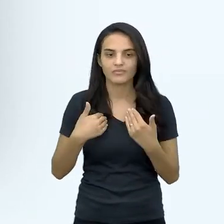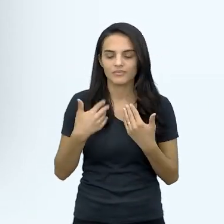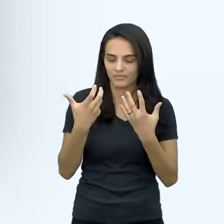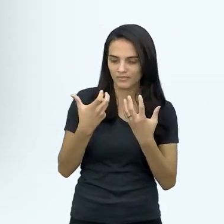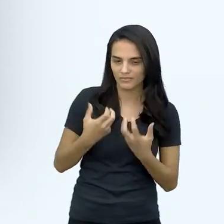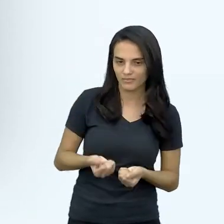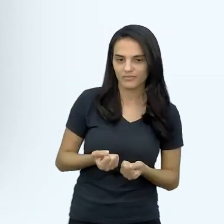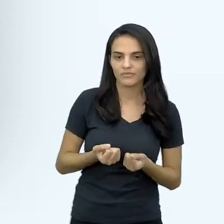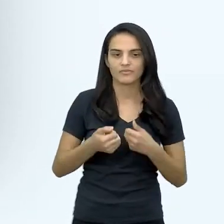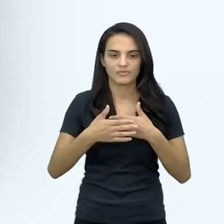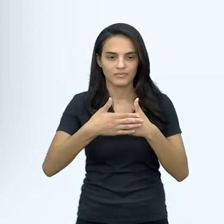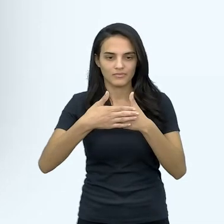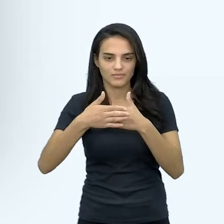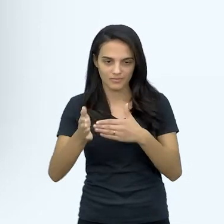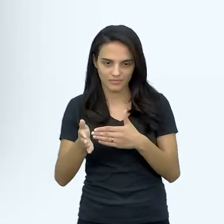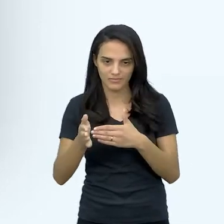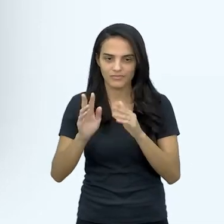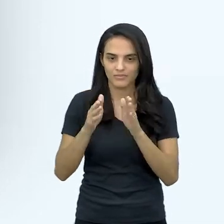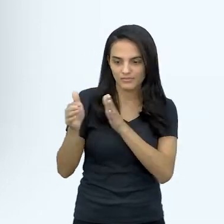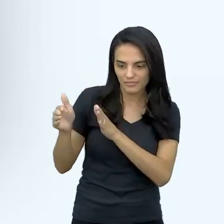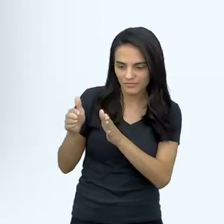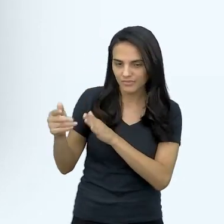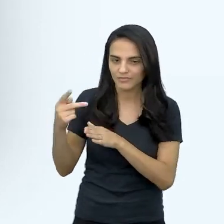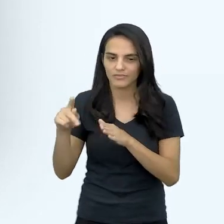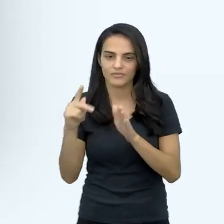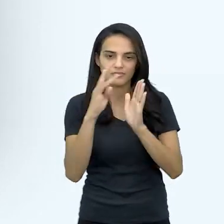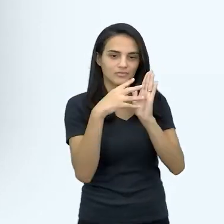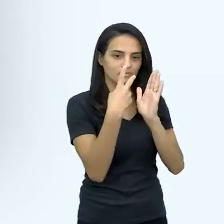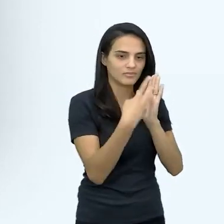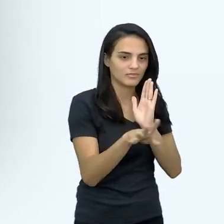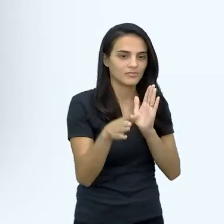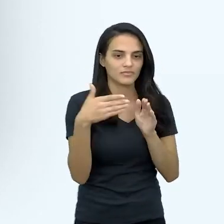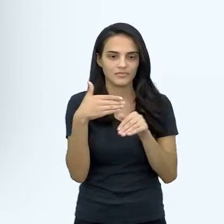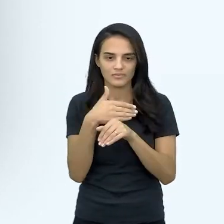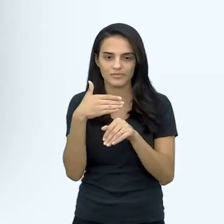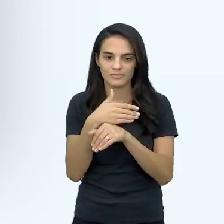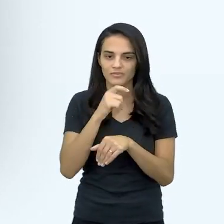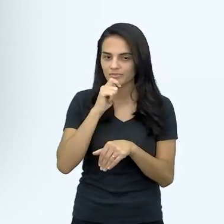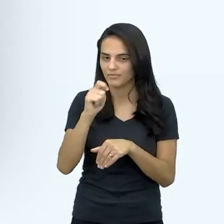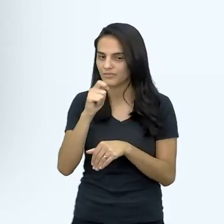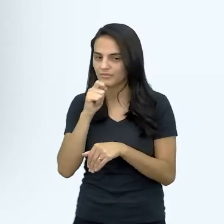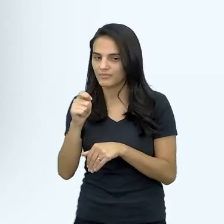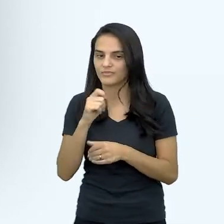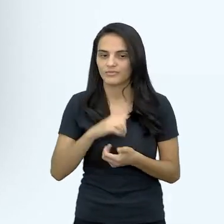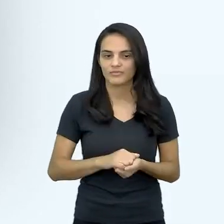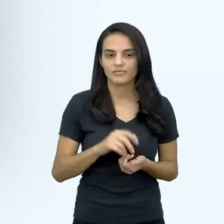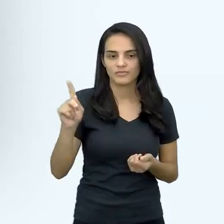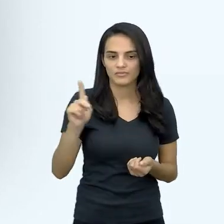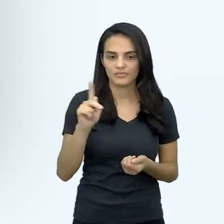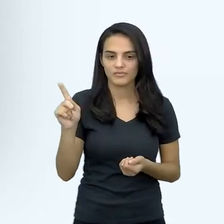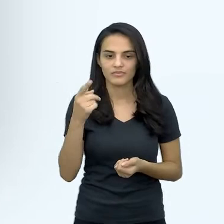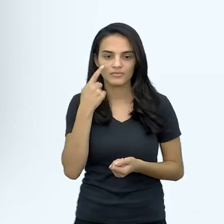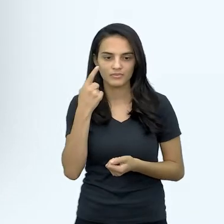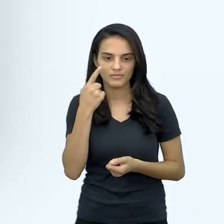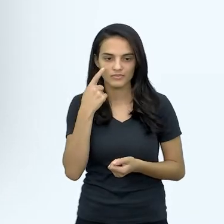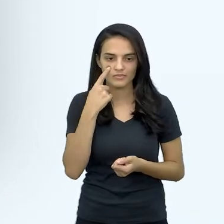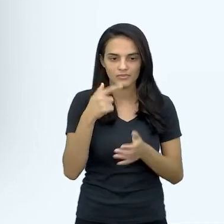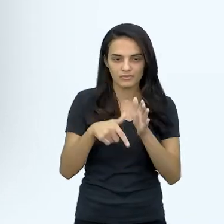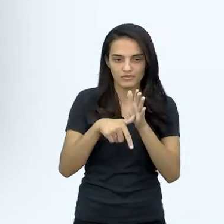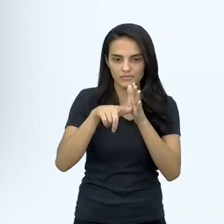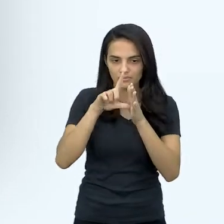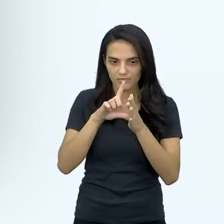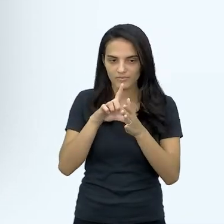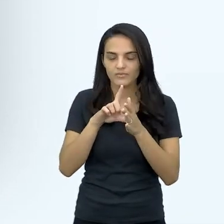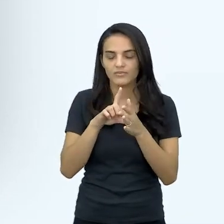aceito, né, e por ter aberto um tempo aí na sua agenda para participar com a gente dessa entrevista. Professor, olha só, né, acho que antes de